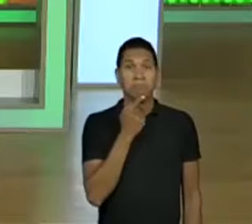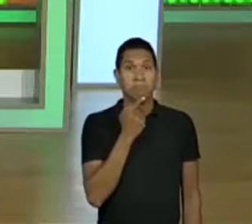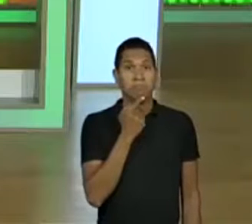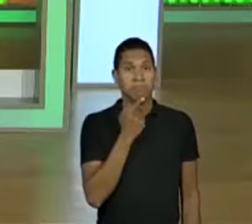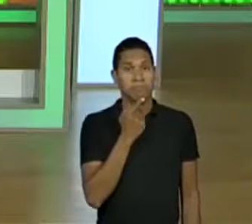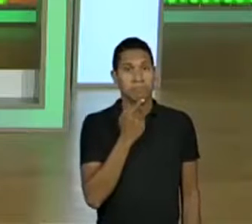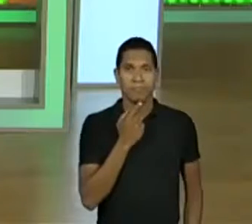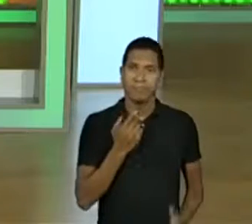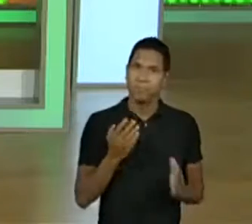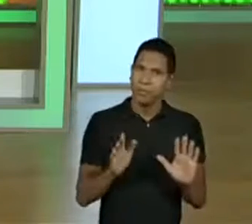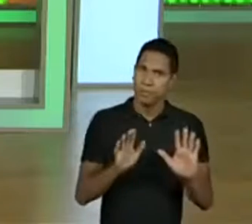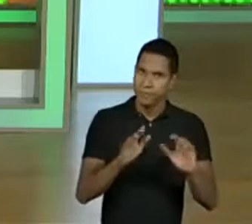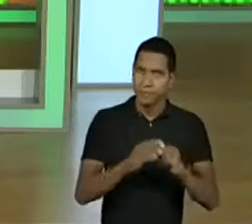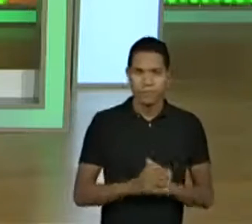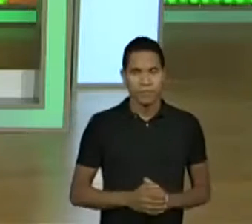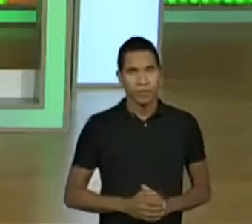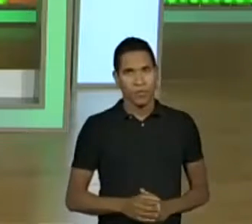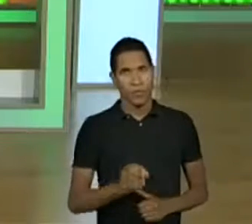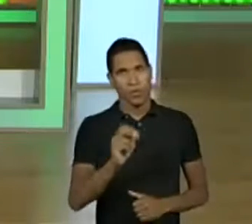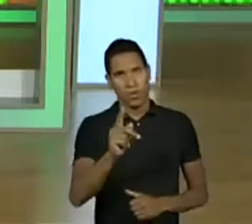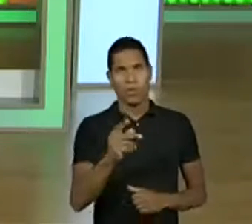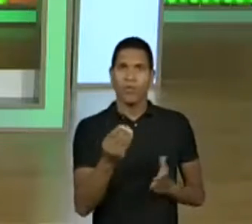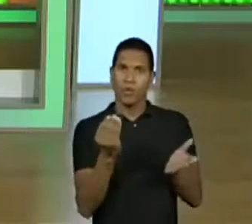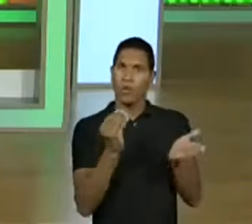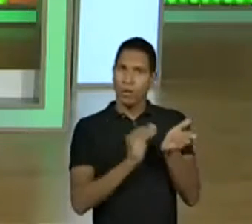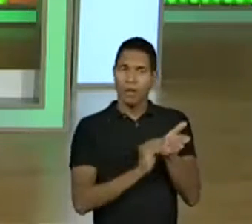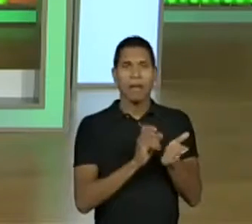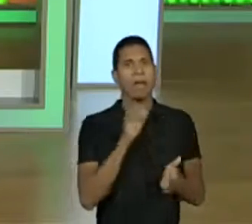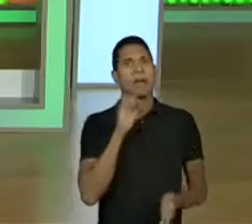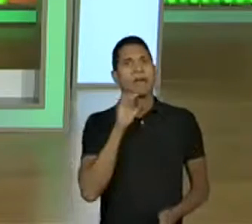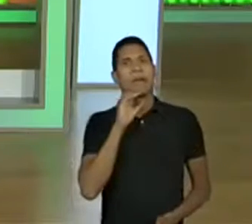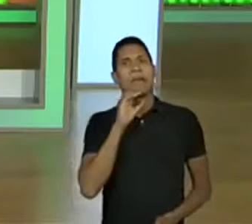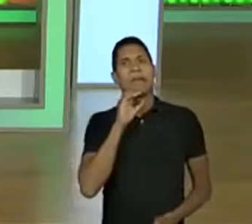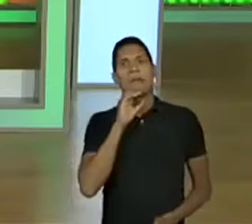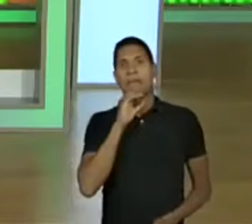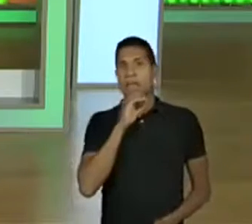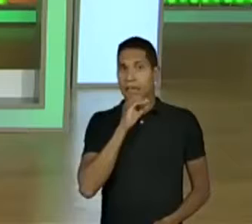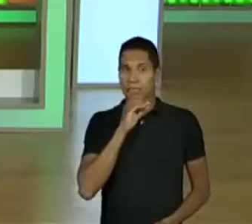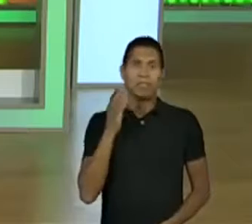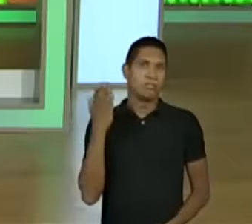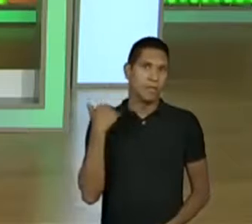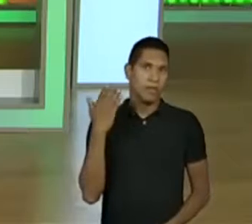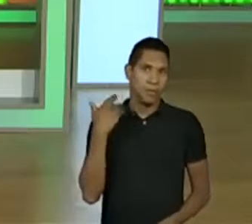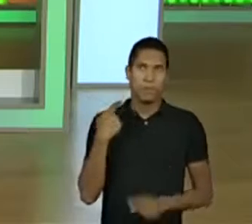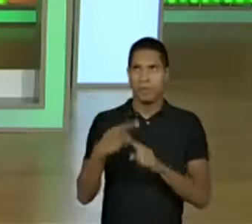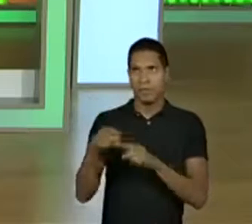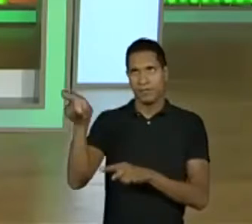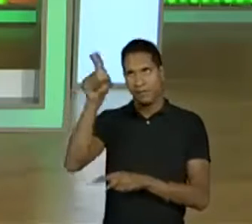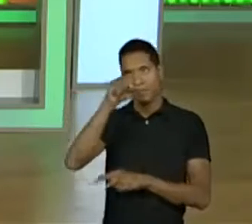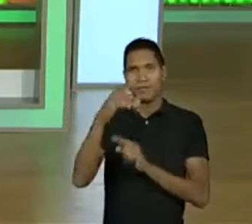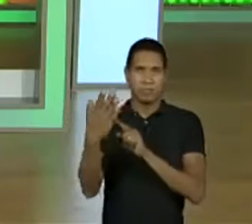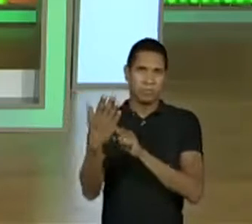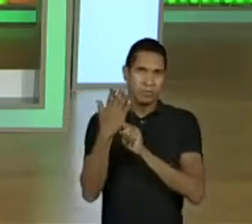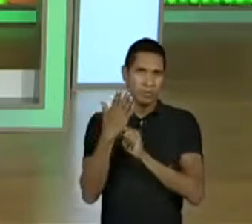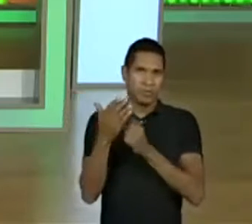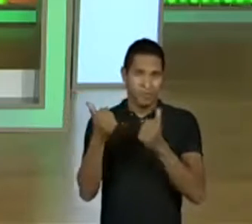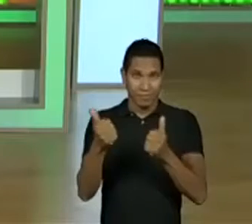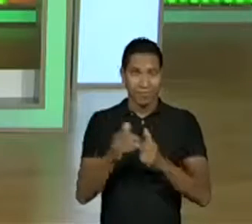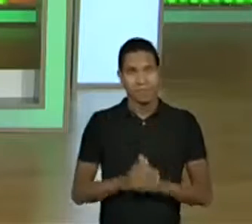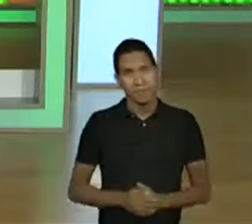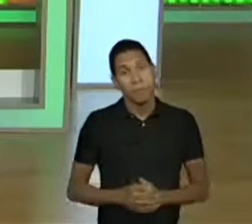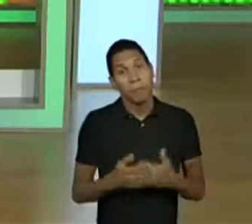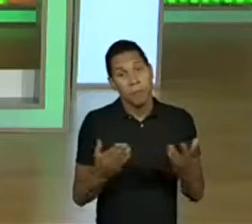Bom, eu vou registrar então que o dia estava quente porque uma maioria se manifestou a esse respeito. Porque essa